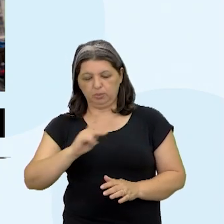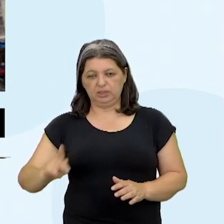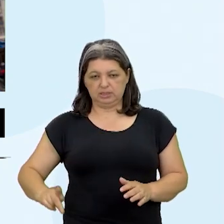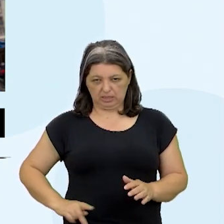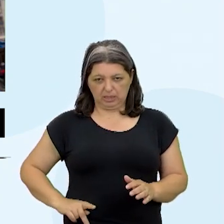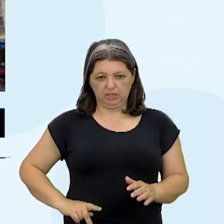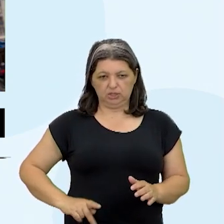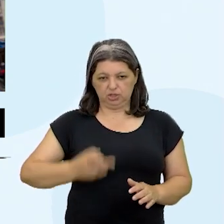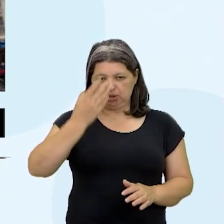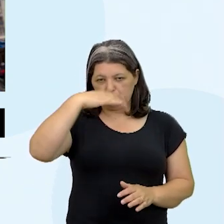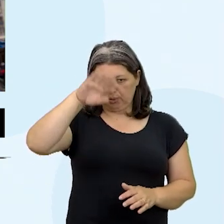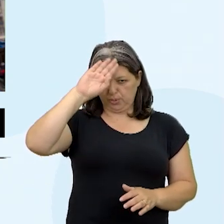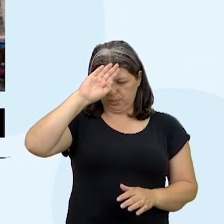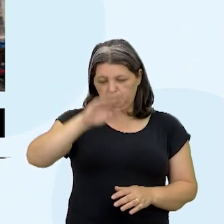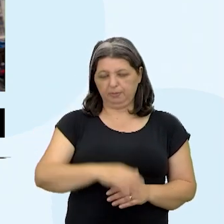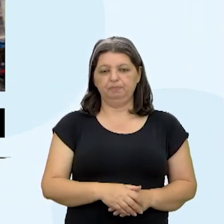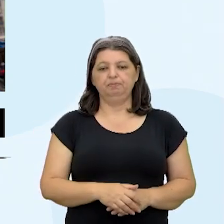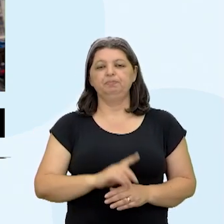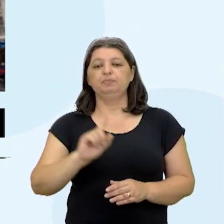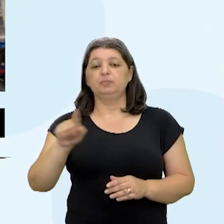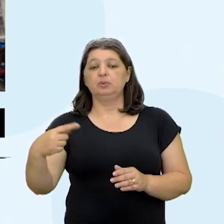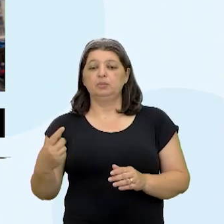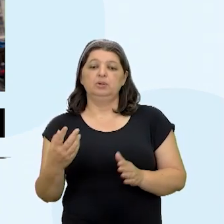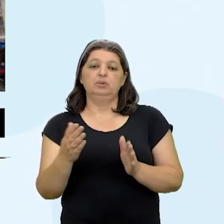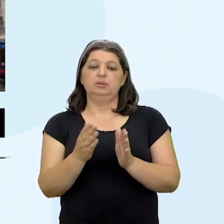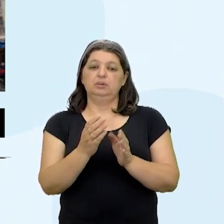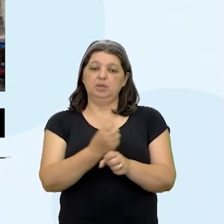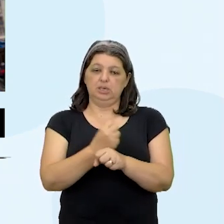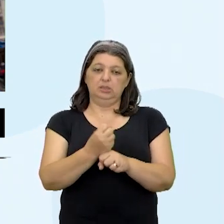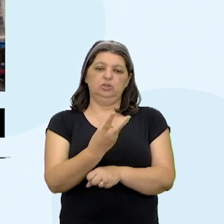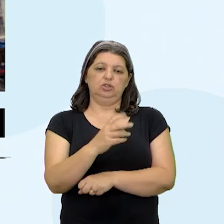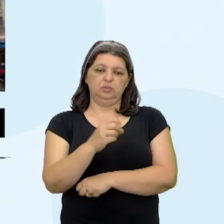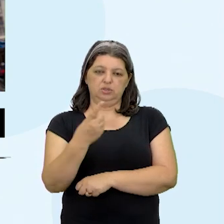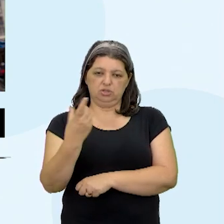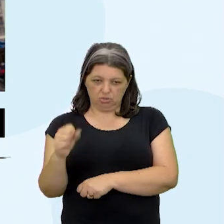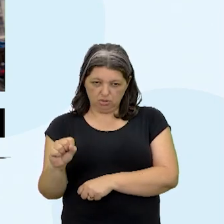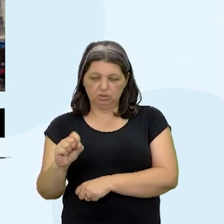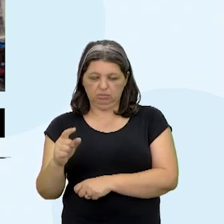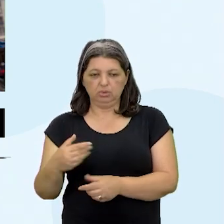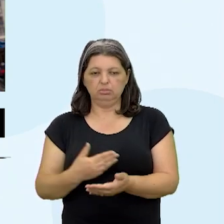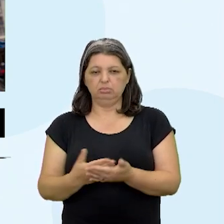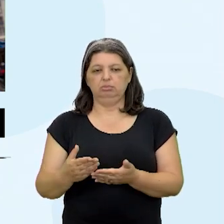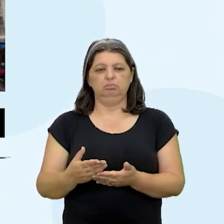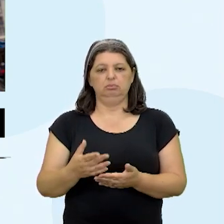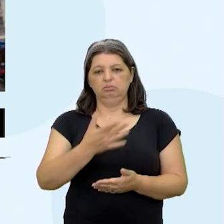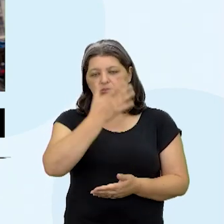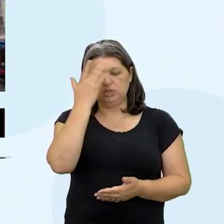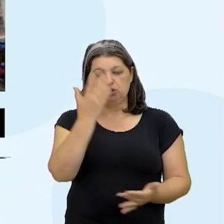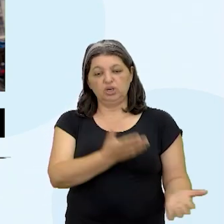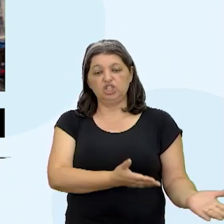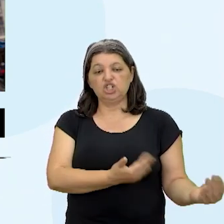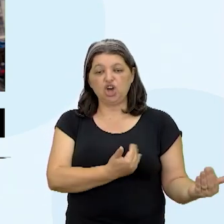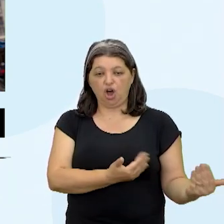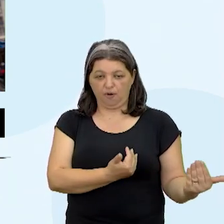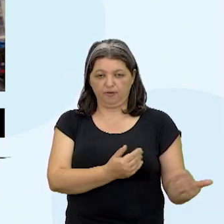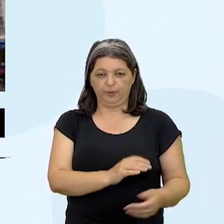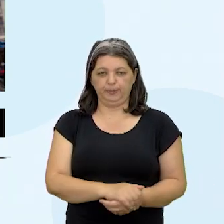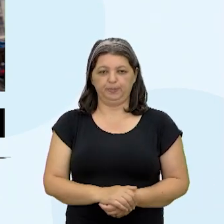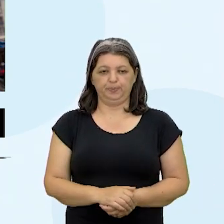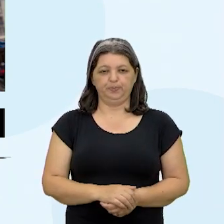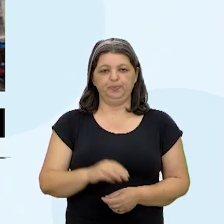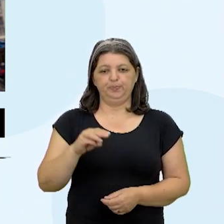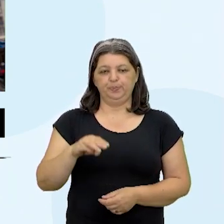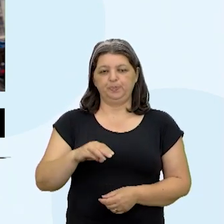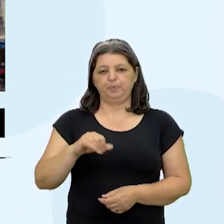2018, pela primeira vez, alguém que não participou diretamente da revolução, uma pessoa muito mais jovem, Miguel Dias